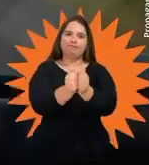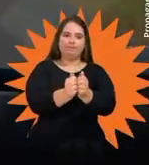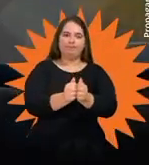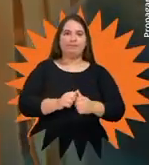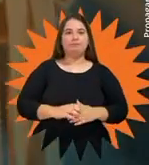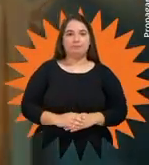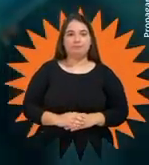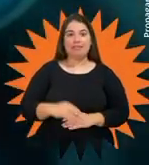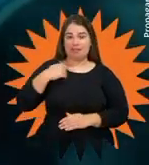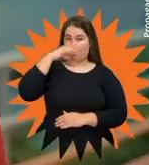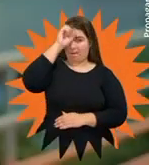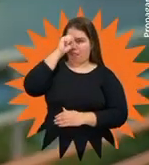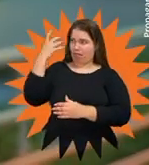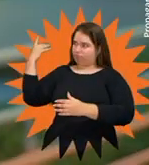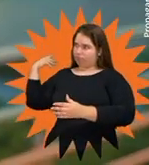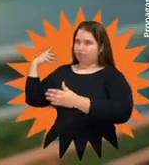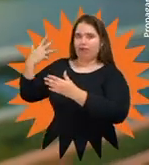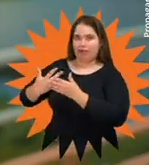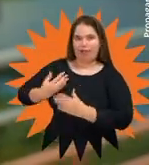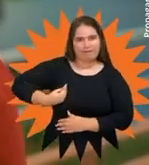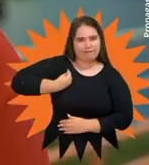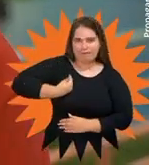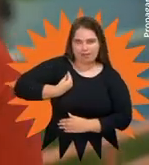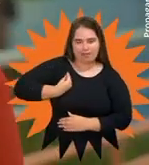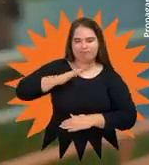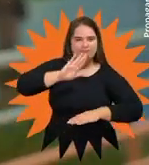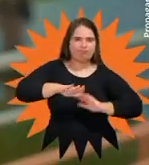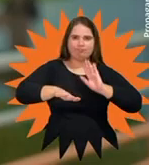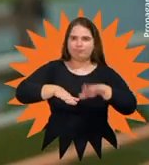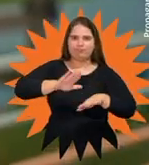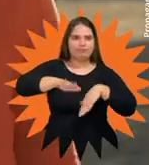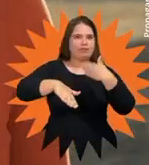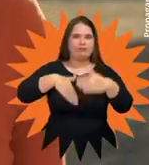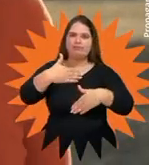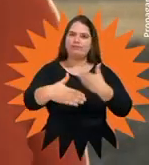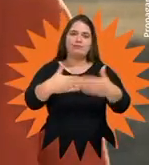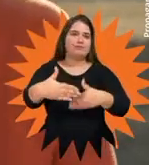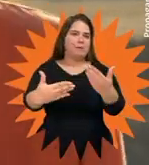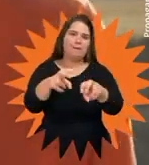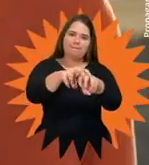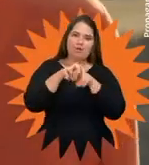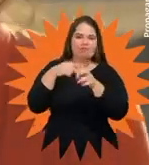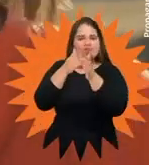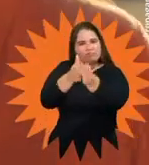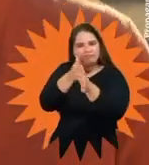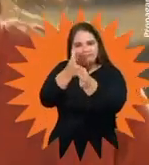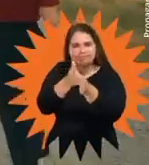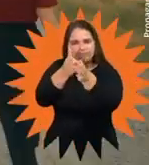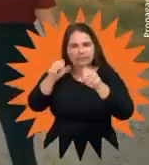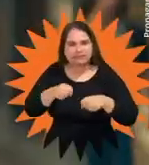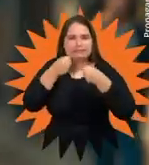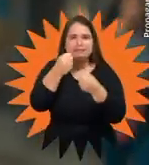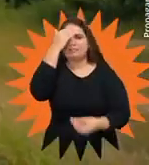povo. Se tem uma coisa que aprendi, é que a história se constrói passo a passo. Assim, eu sigo sempre em